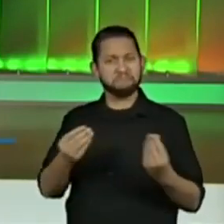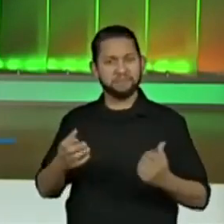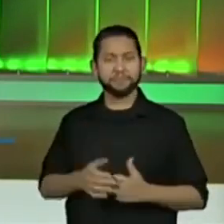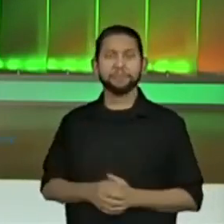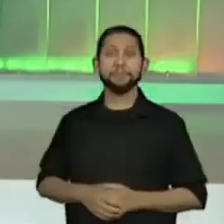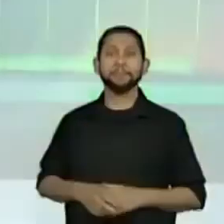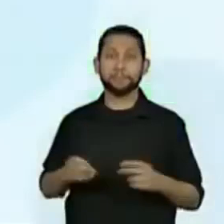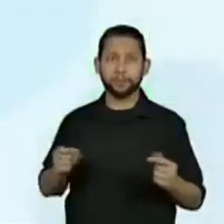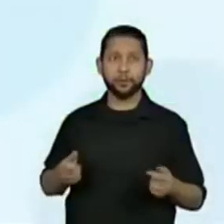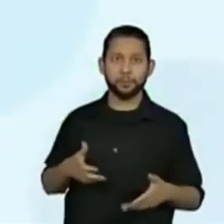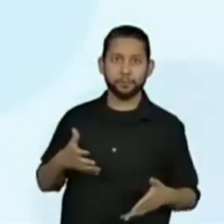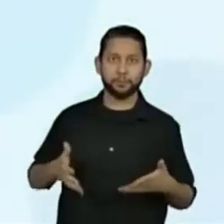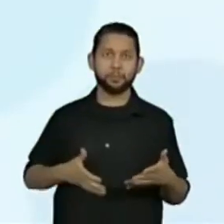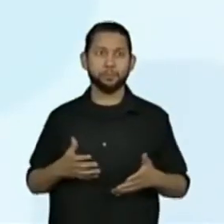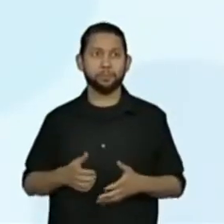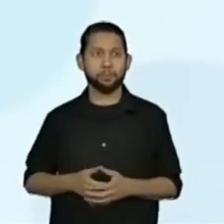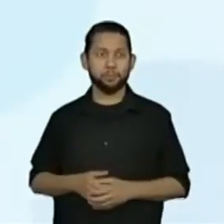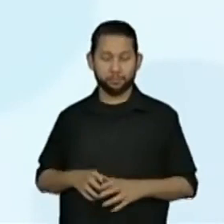primeiro trecho.